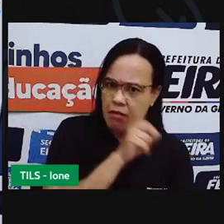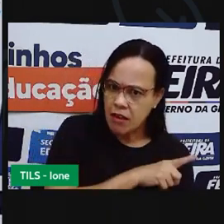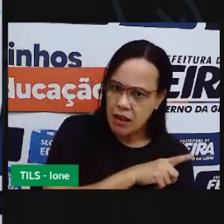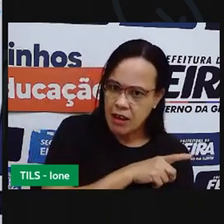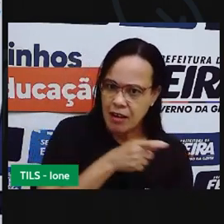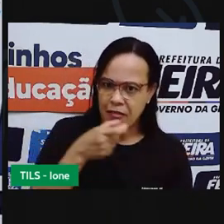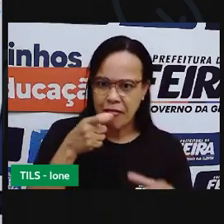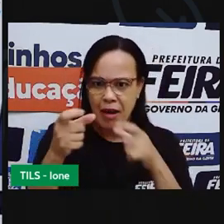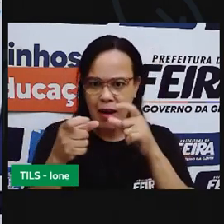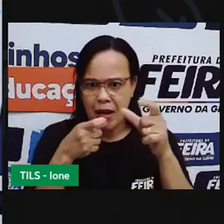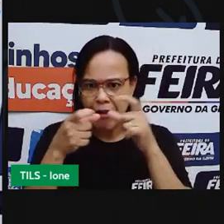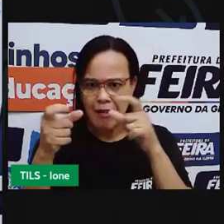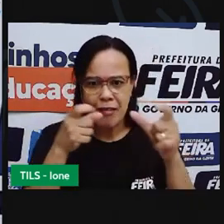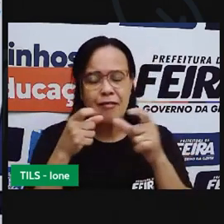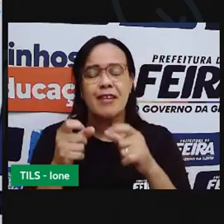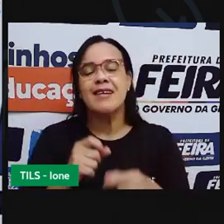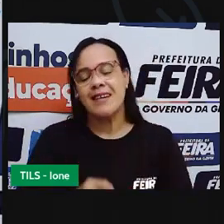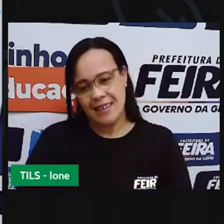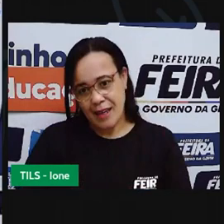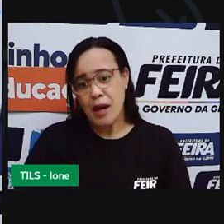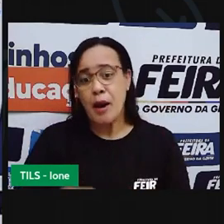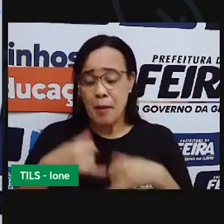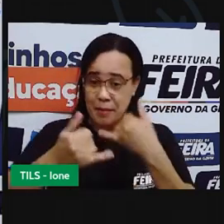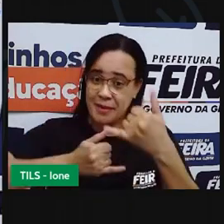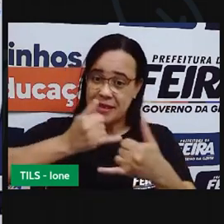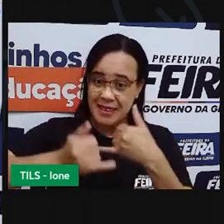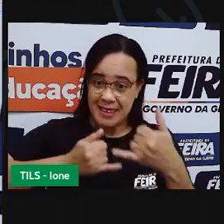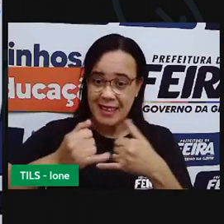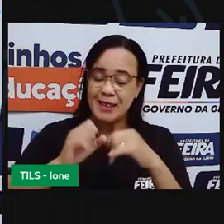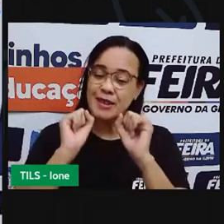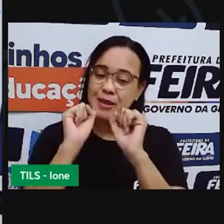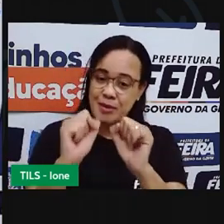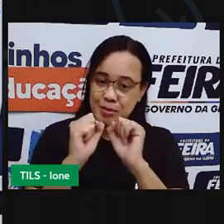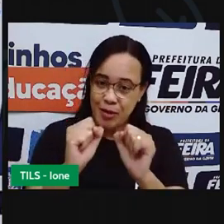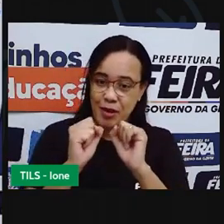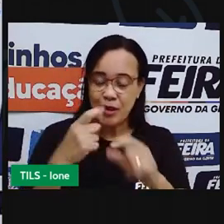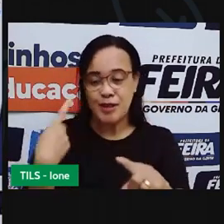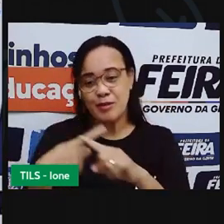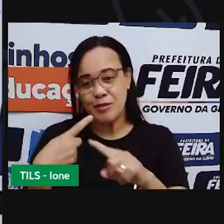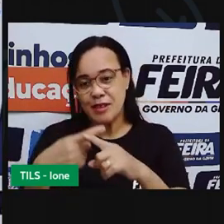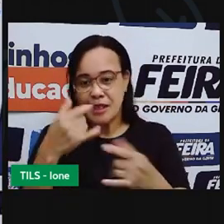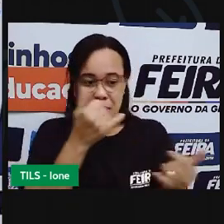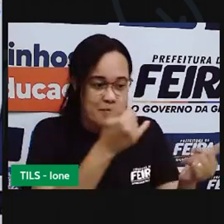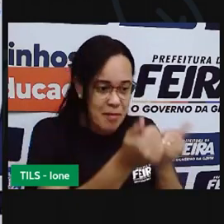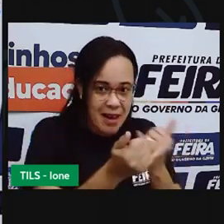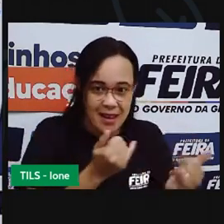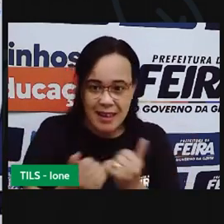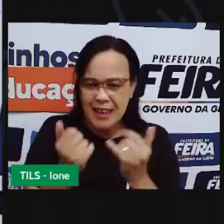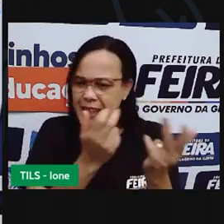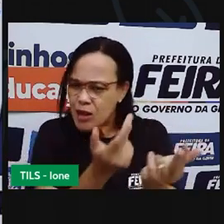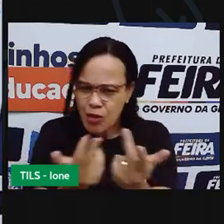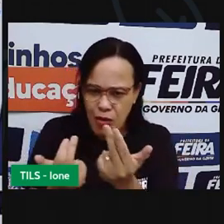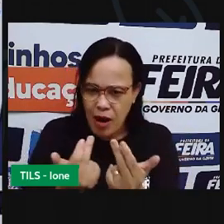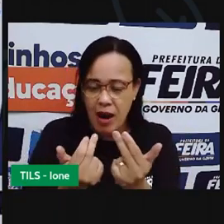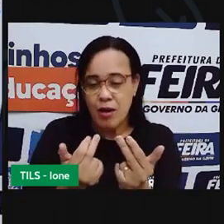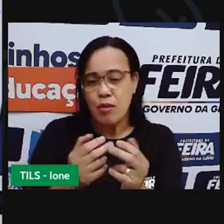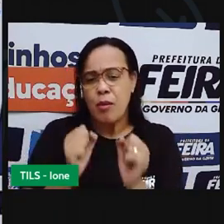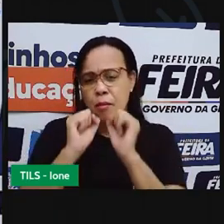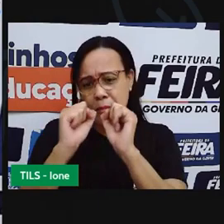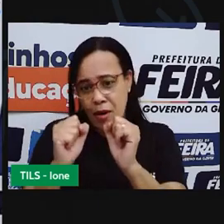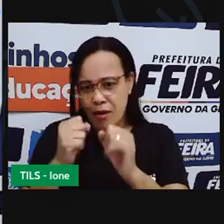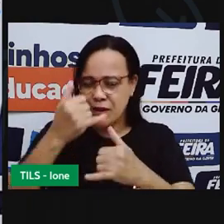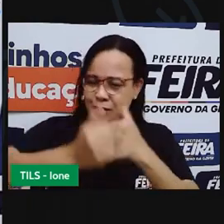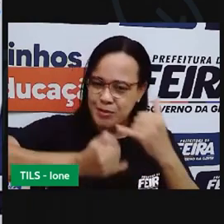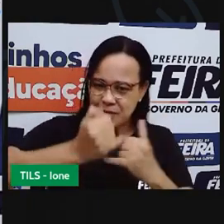utilizado nas brincadeiras pra se divertir. Você pode recitar aí em casa. Inclusive,